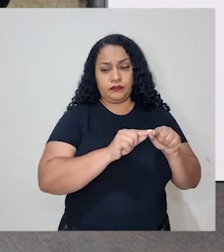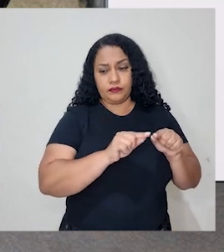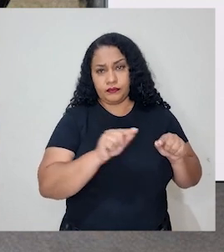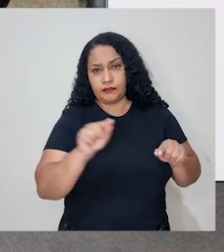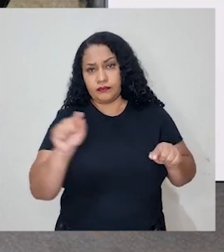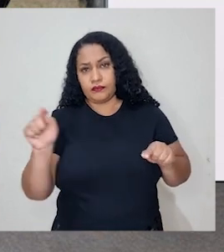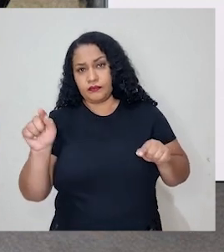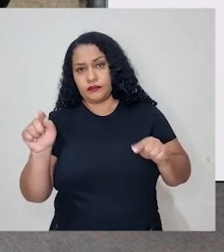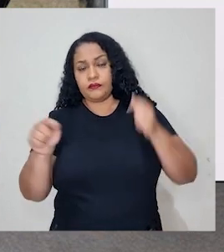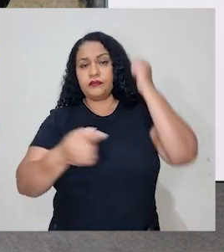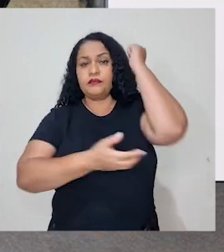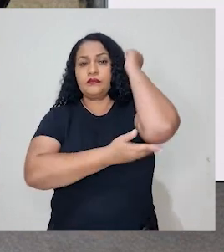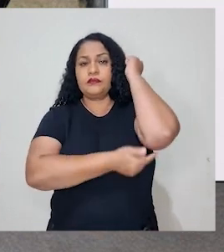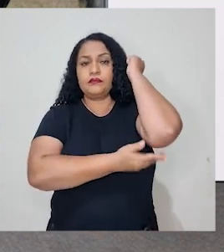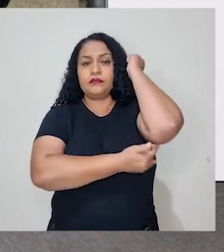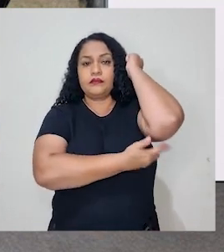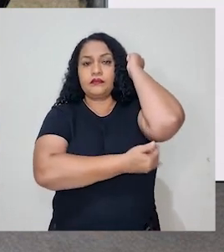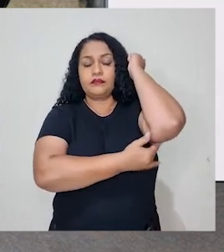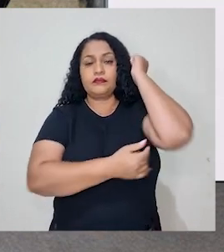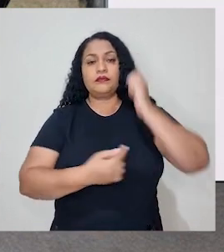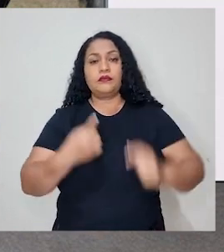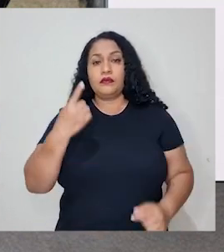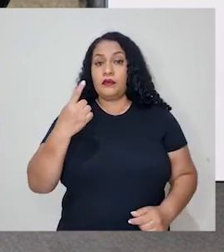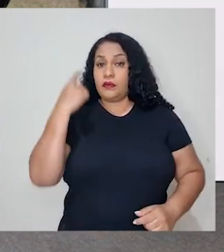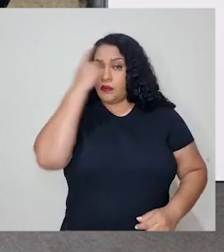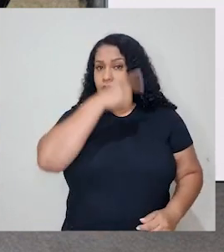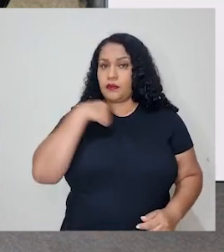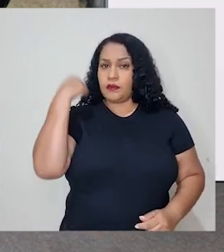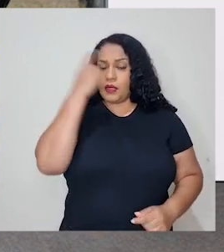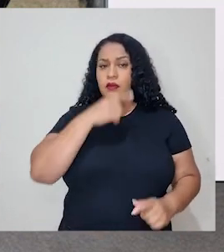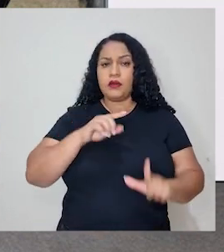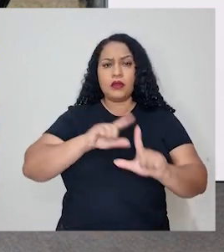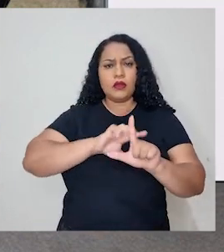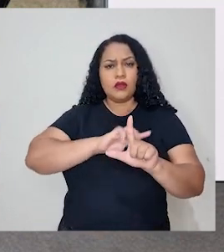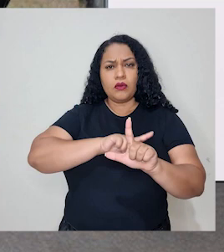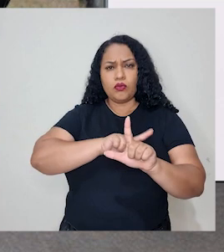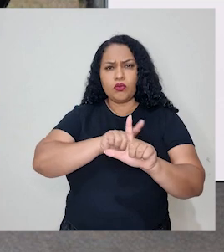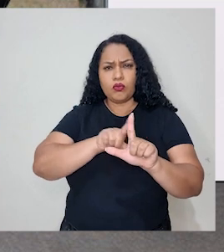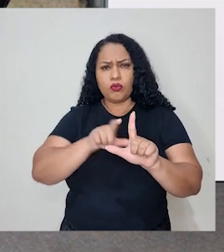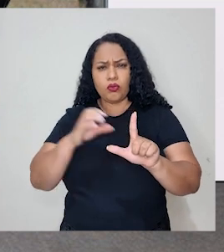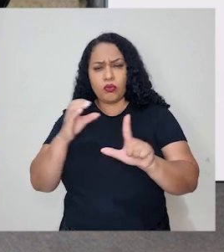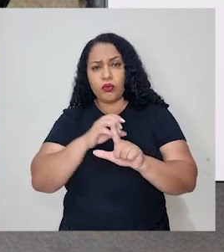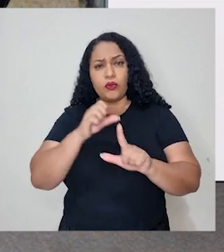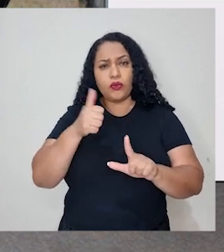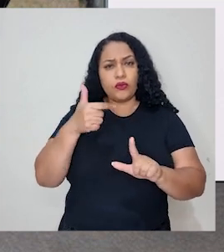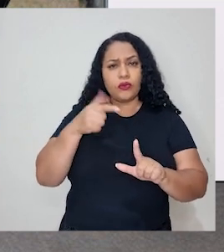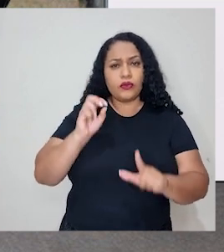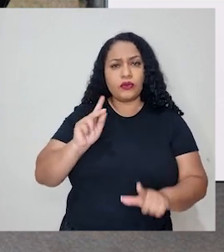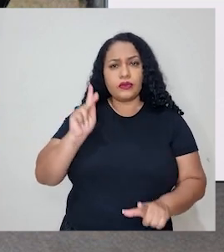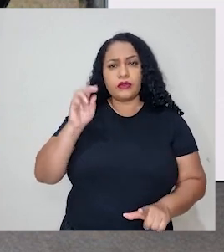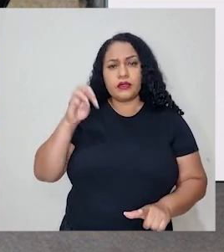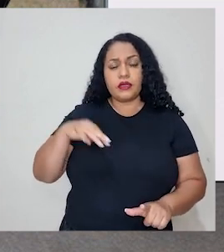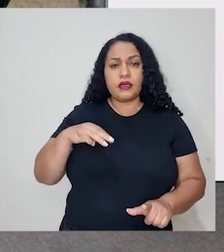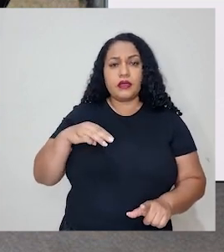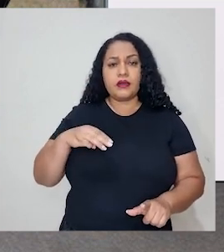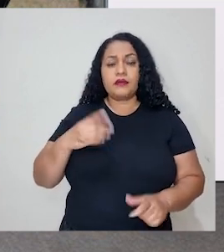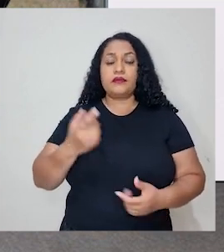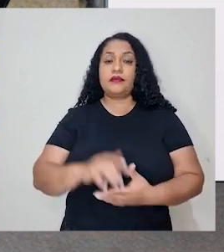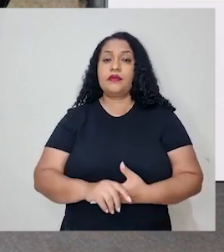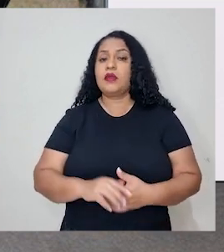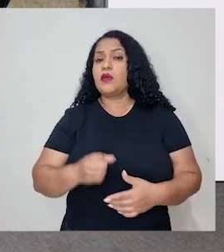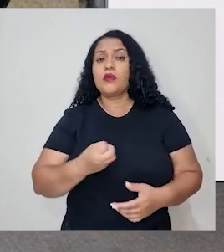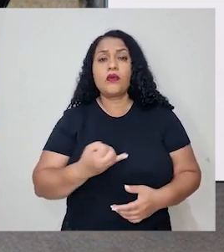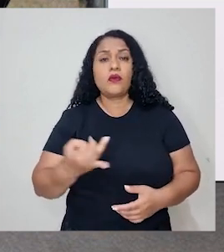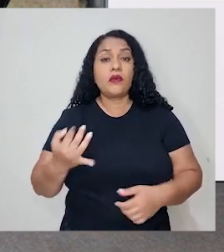e ele leva 1 hora a velocidade de 12 km por hora. Quanto tempo esse